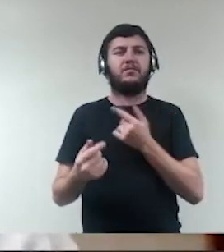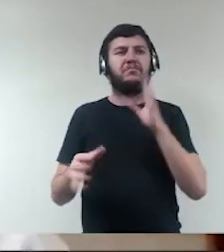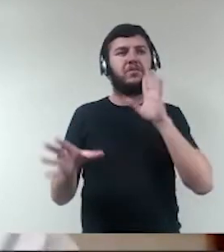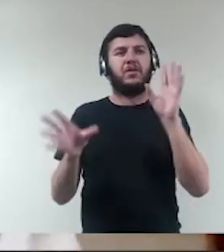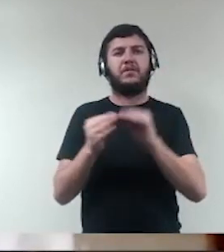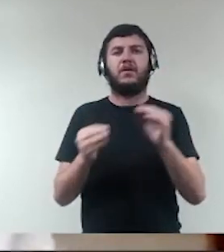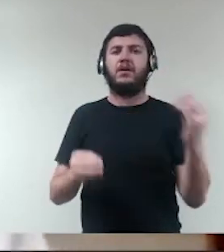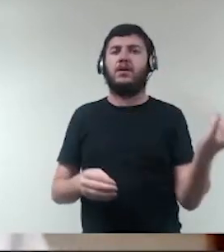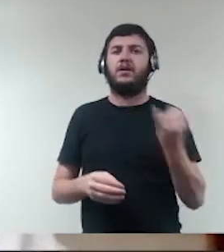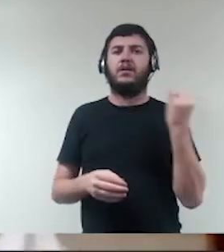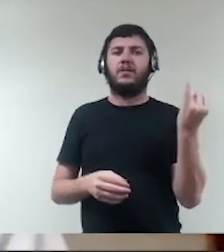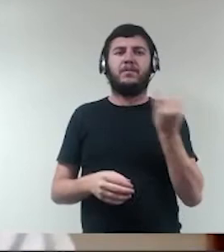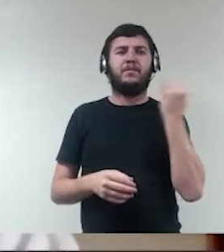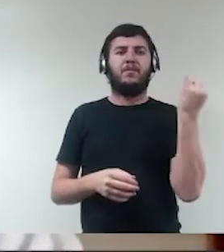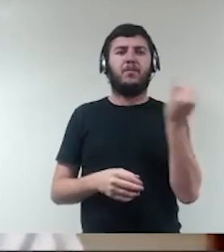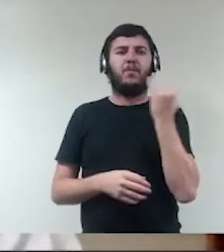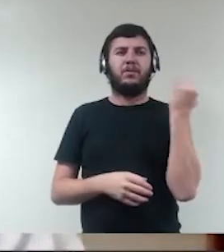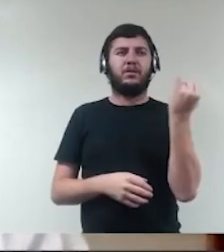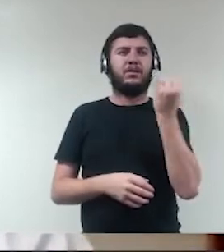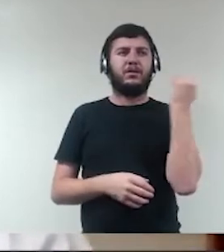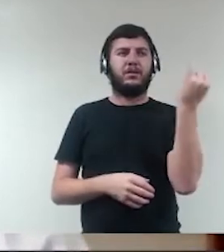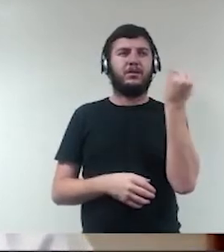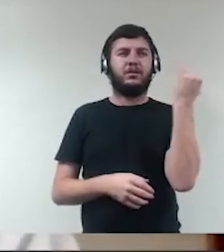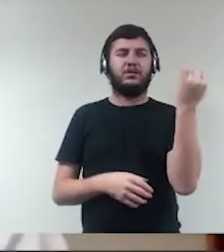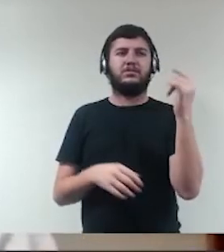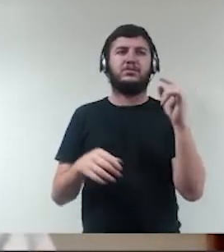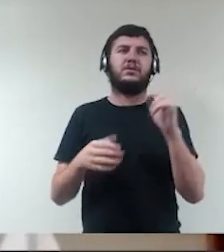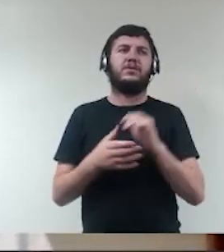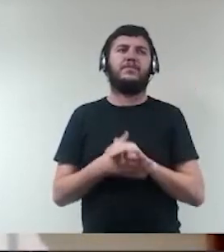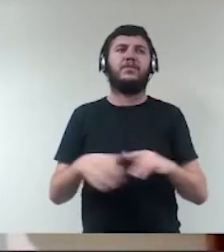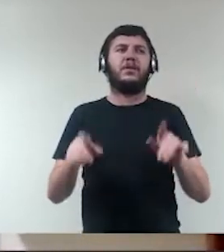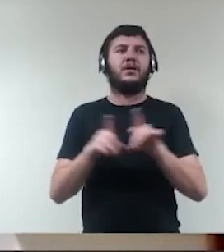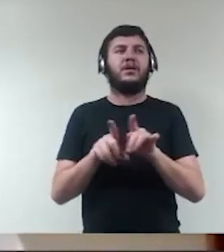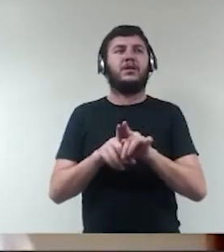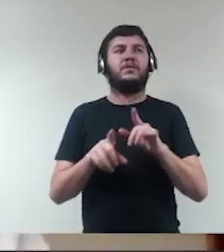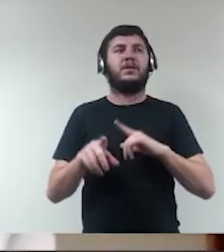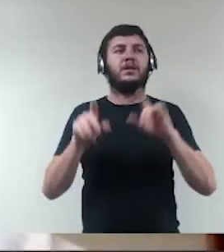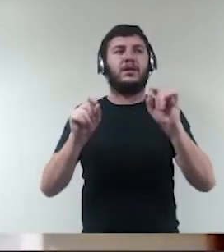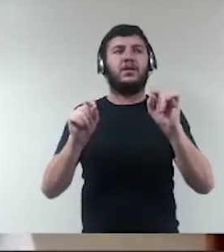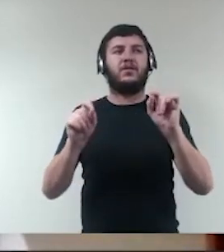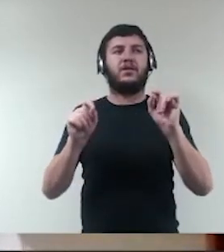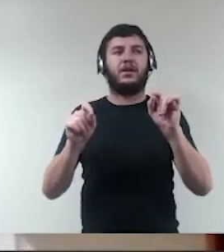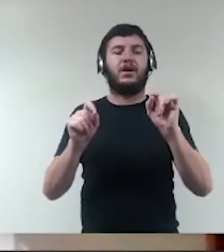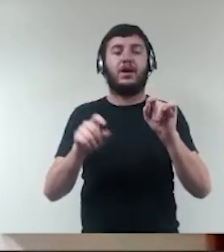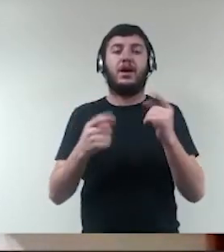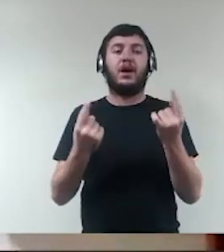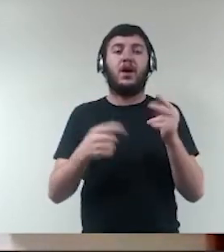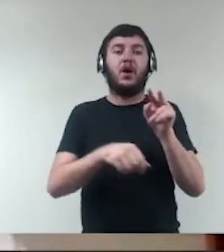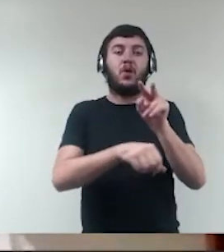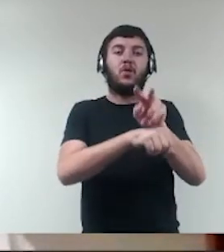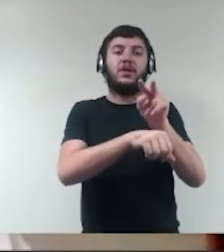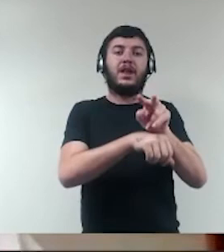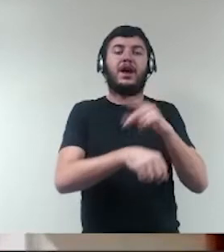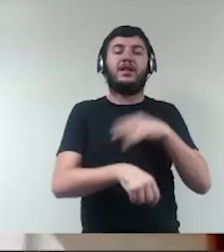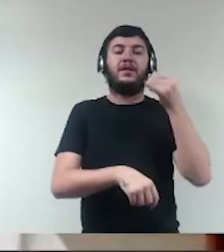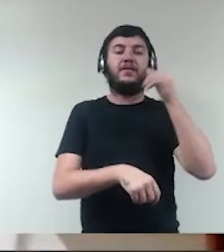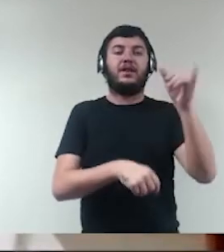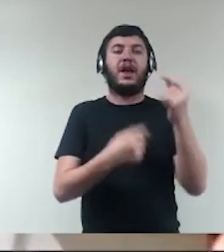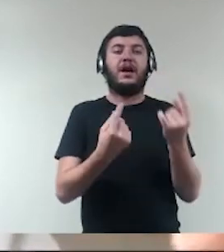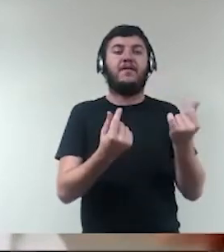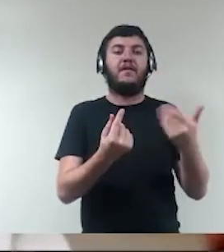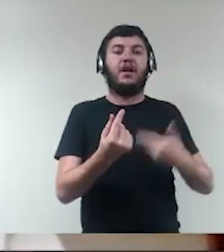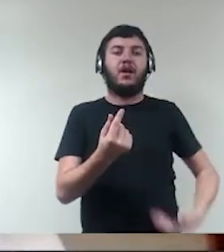importante quanto ter o cuidado com a coisa pública não desviar recursos públicos porque muitas vezes